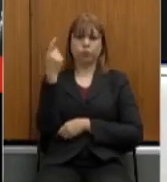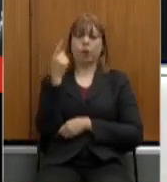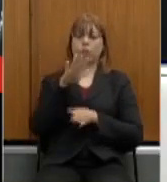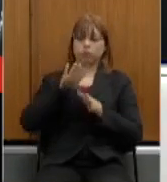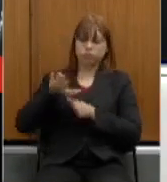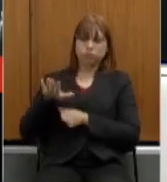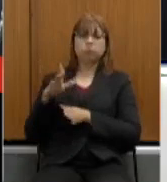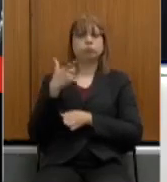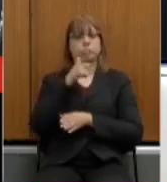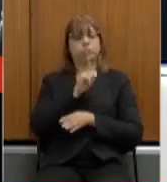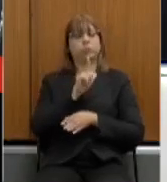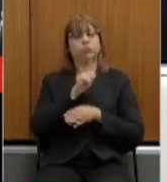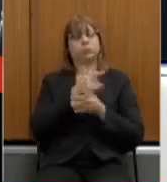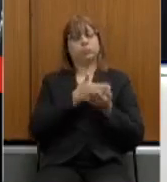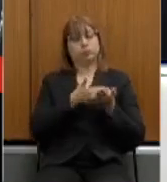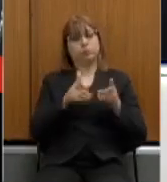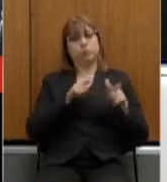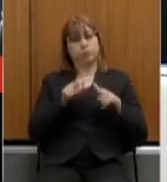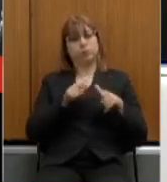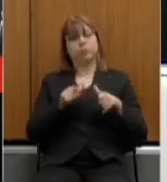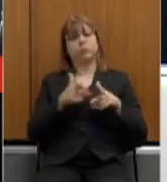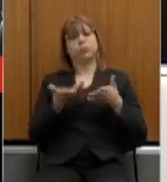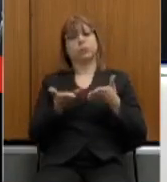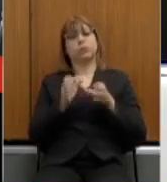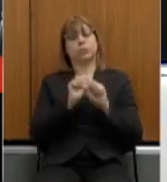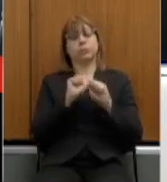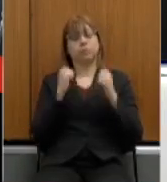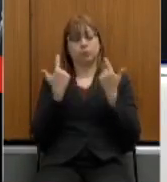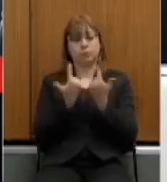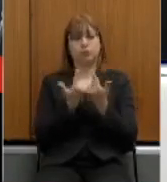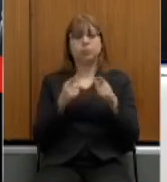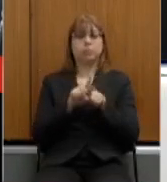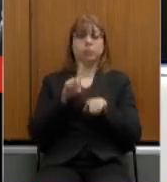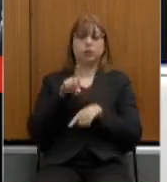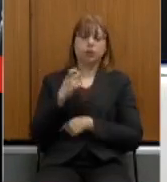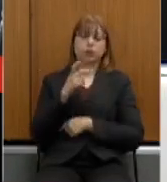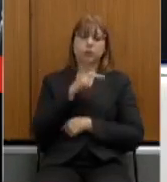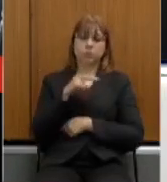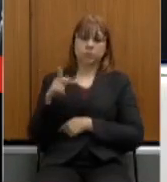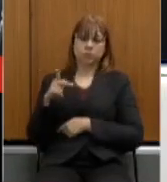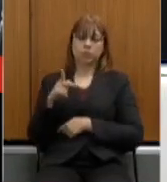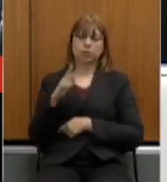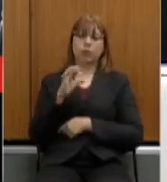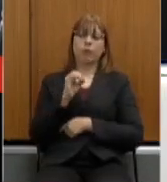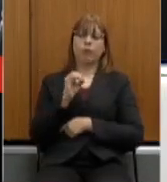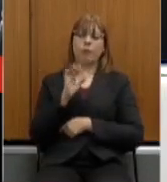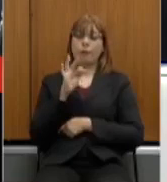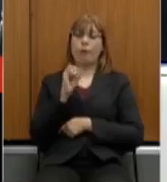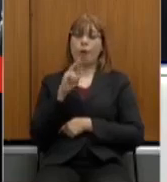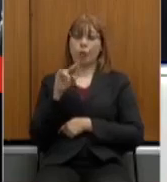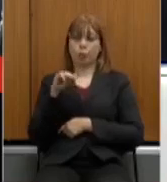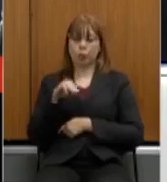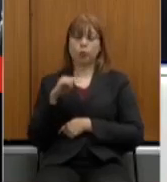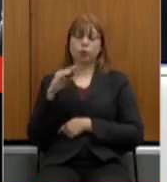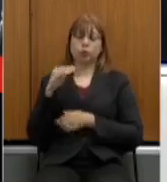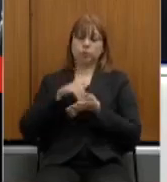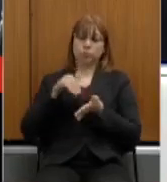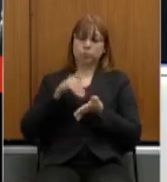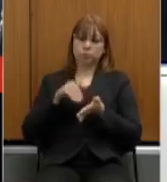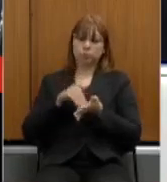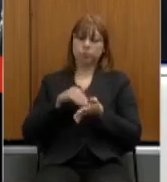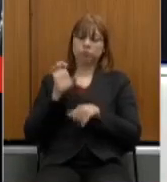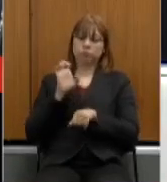2002 assumiu a Secretaria Estadual de Obras Públicas foi também presidente do Fórum Nacional dos Secretários Estaduais de